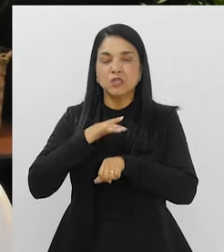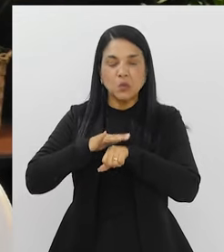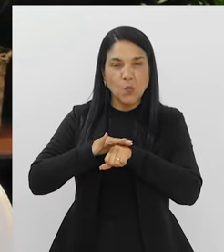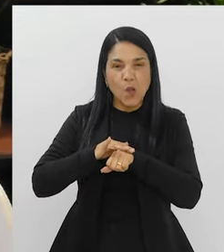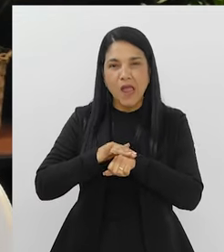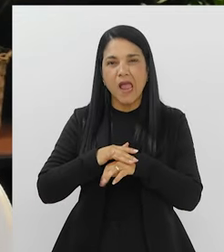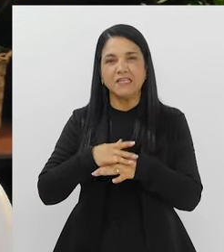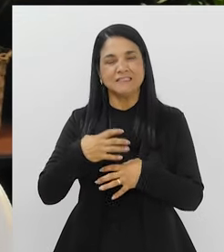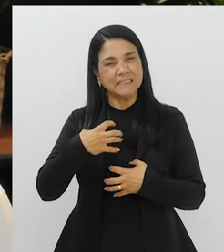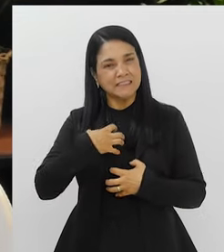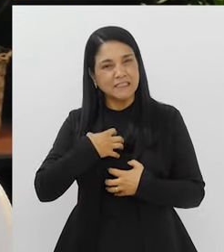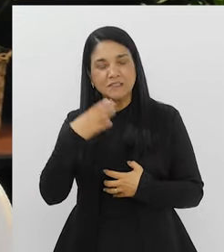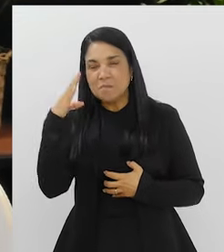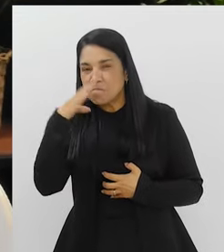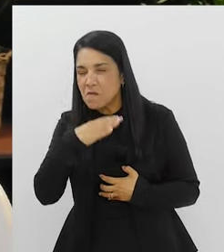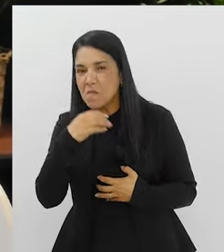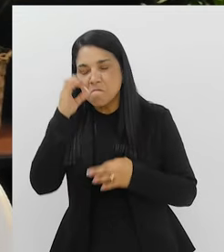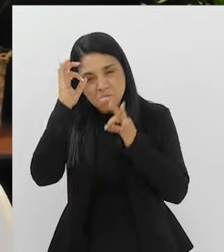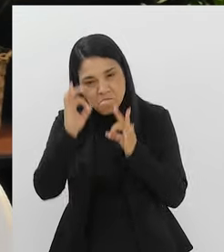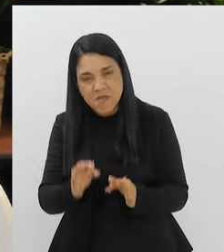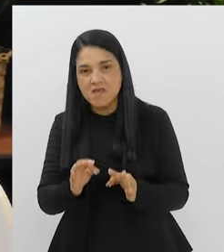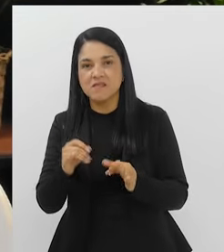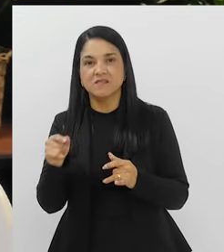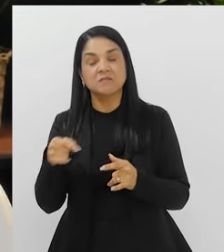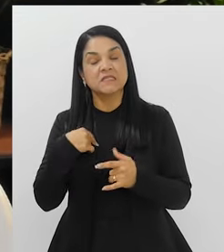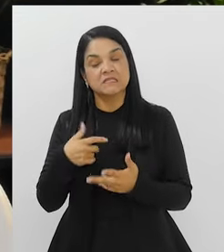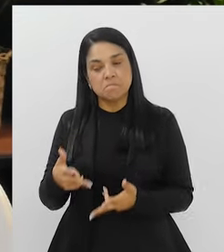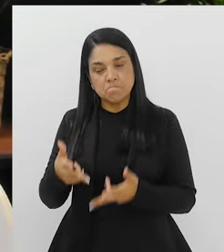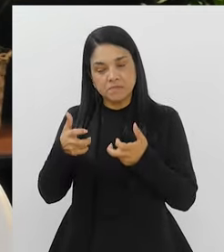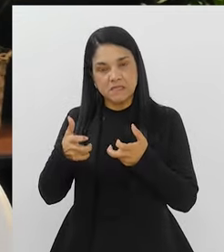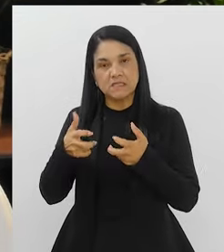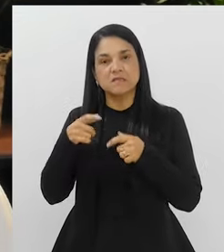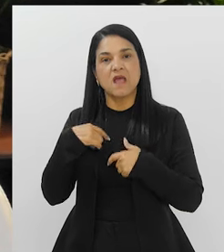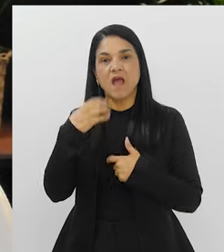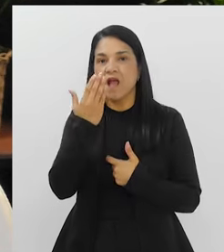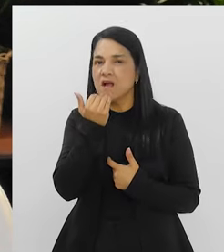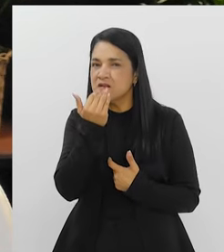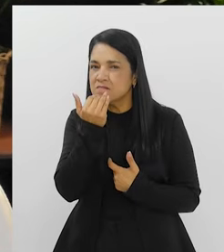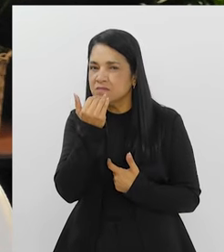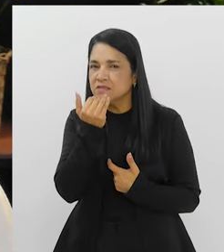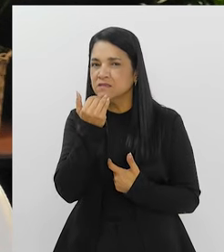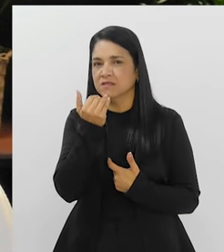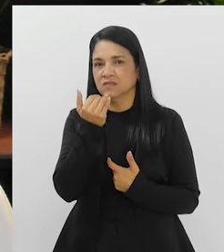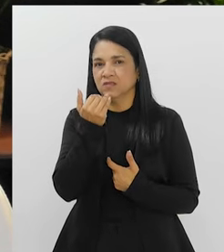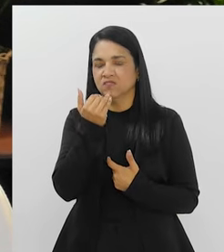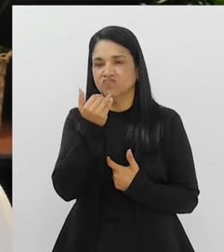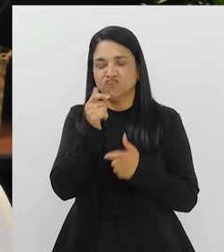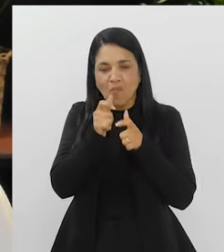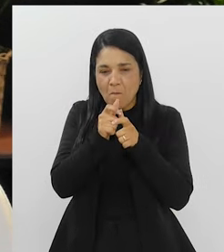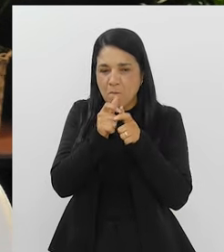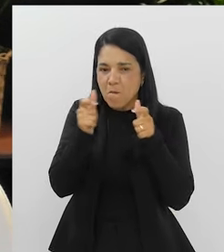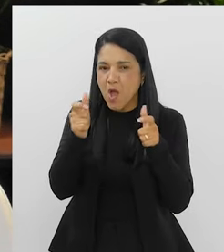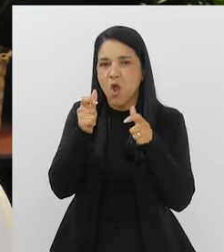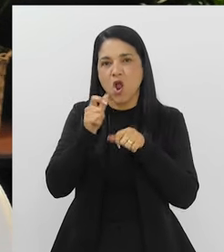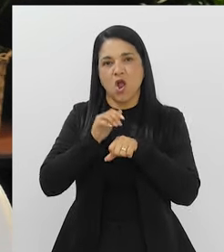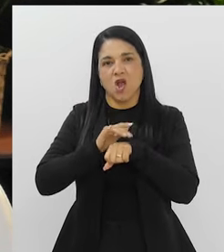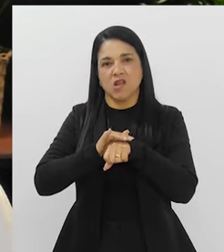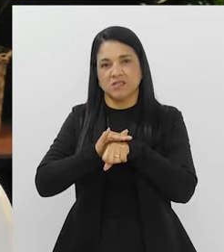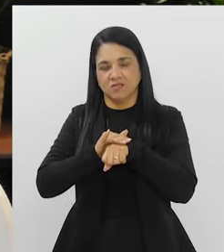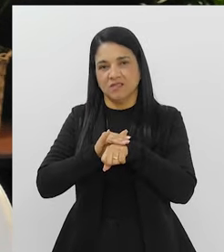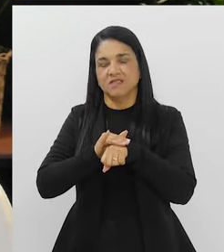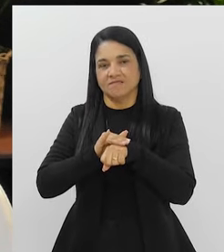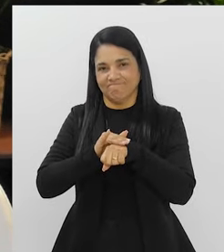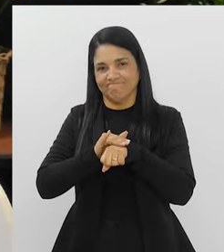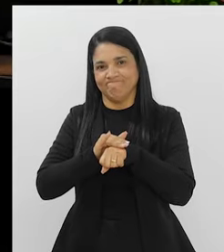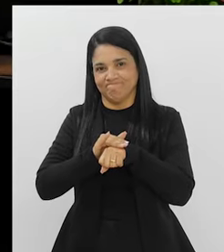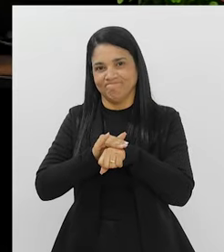com mais facilidade. Mas o que a gente percebe é que a alimentação hoje tem causado, acho que a maioria das